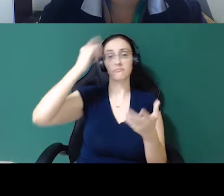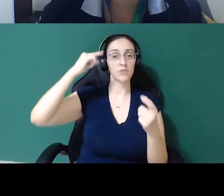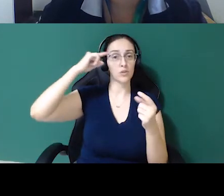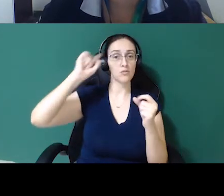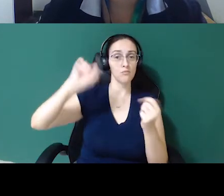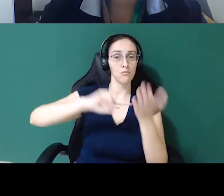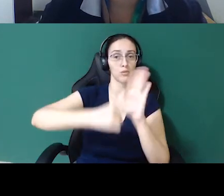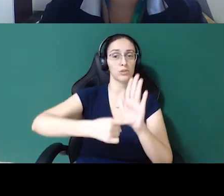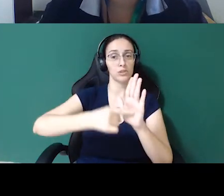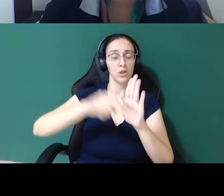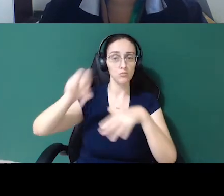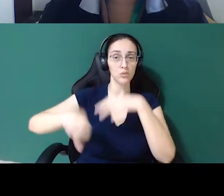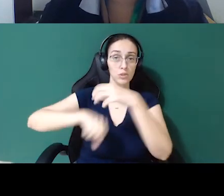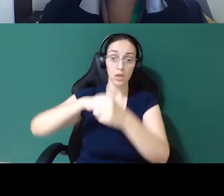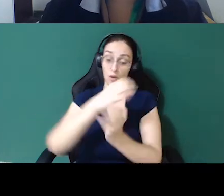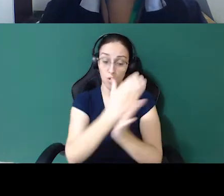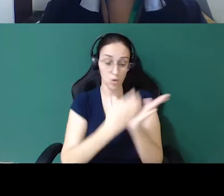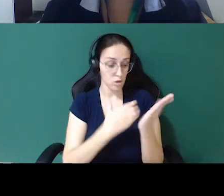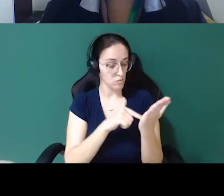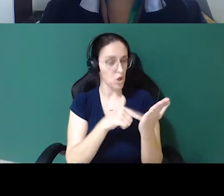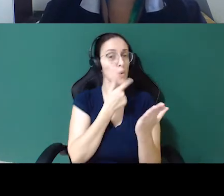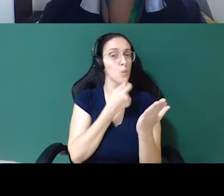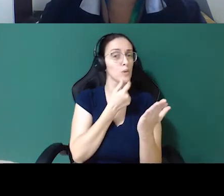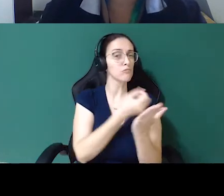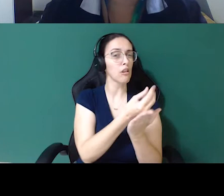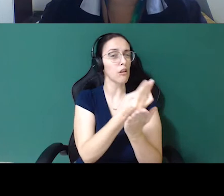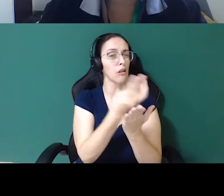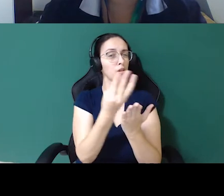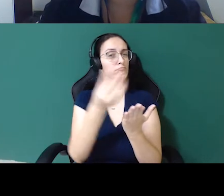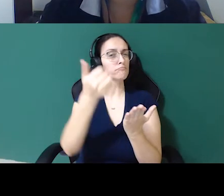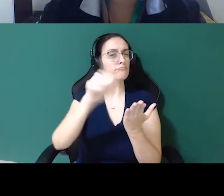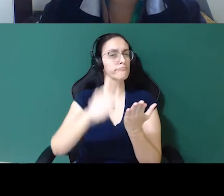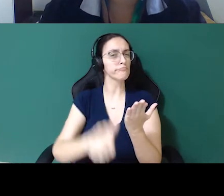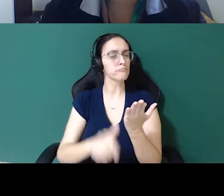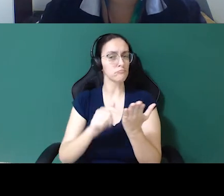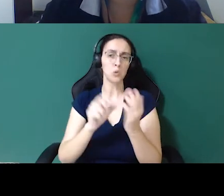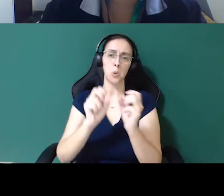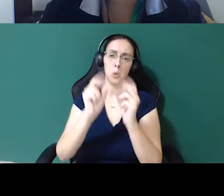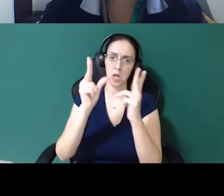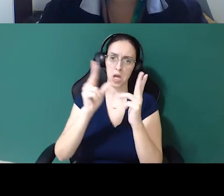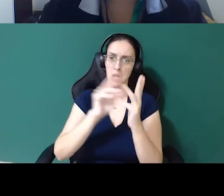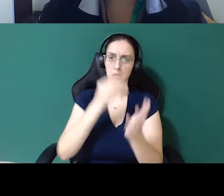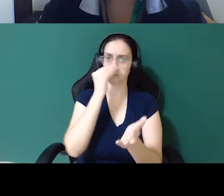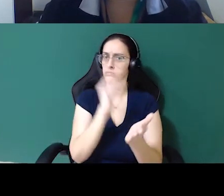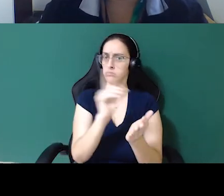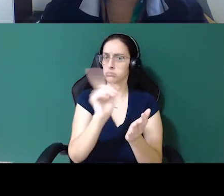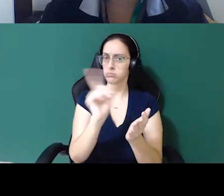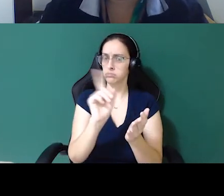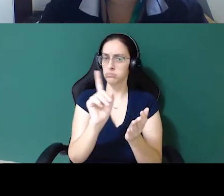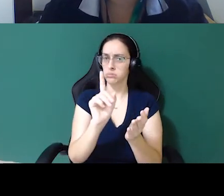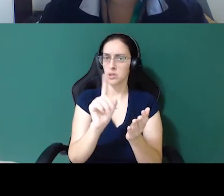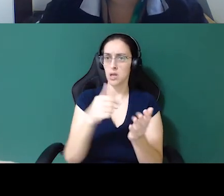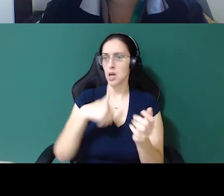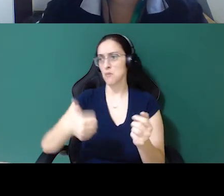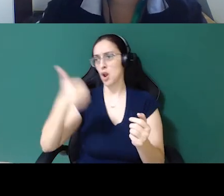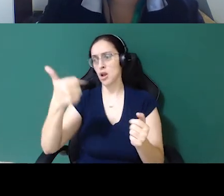você recebeu ali alguns currículos masculinos, vamos avaliar, lógico que nós não estamos aqui querendo pôr um